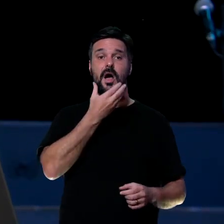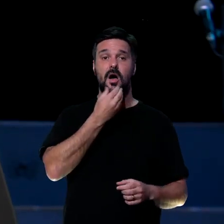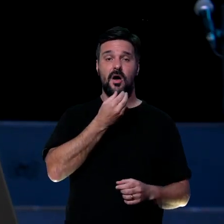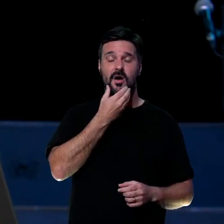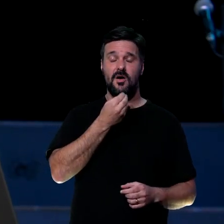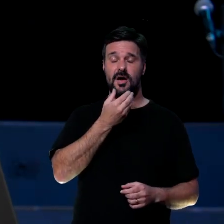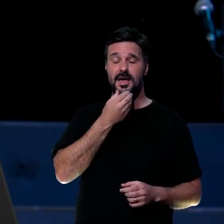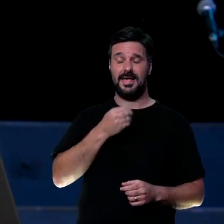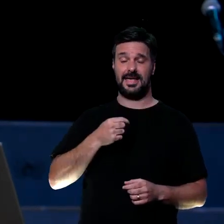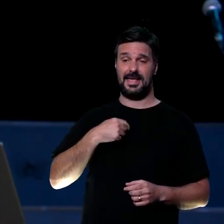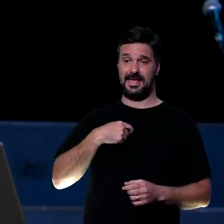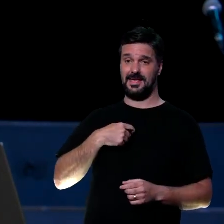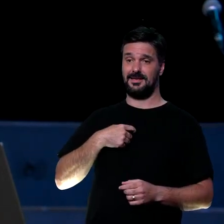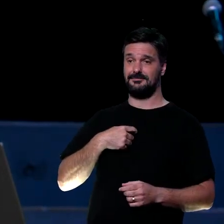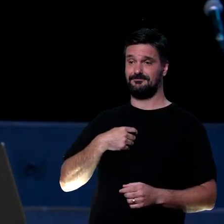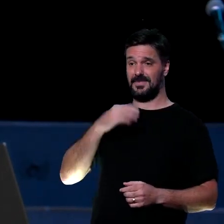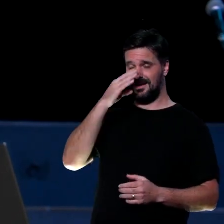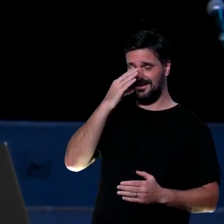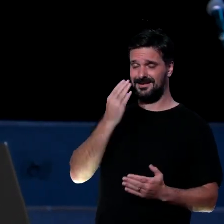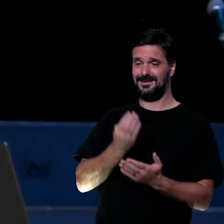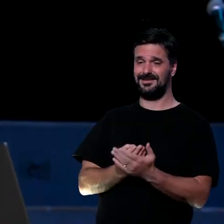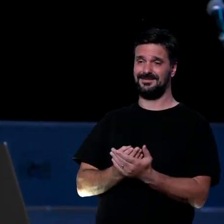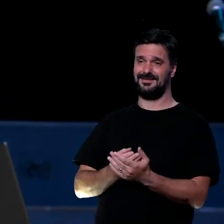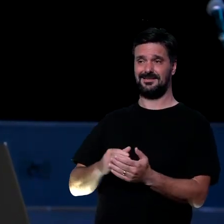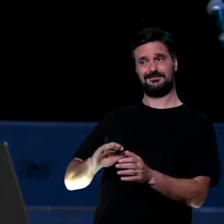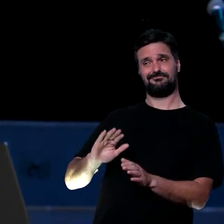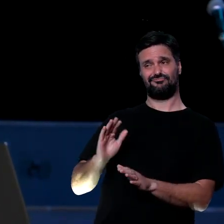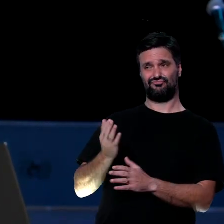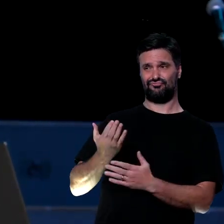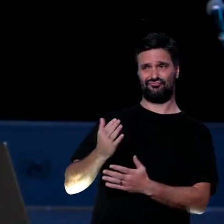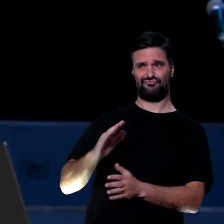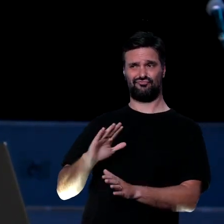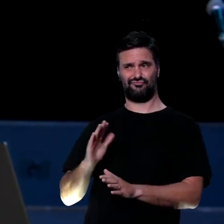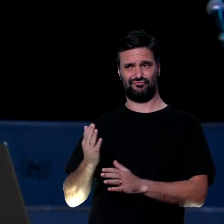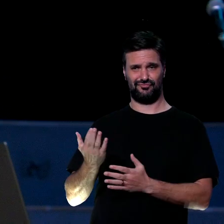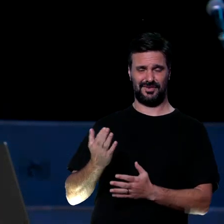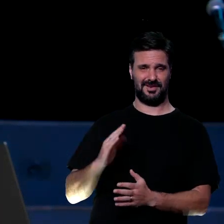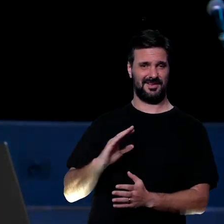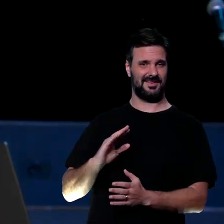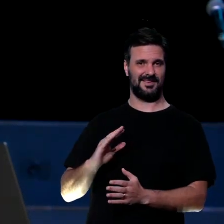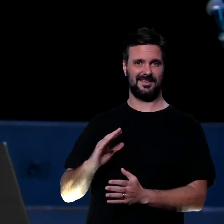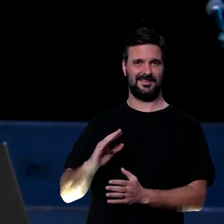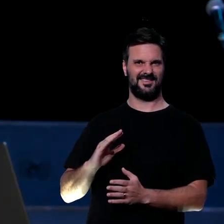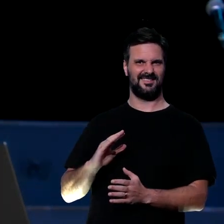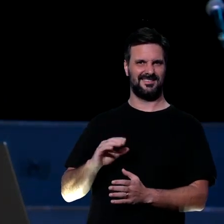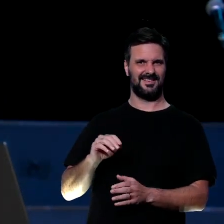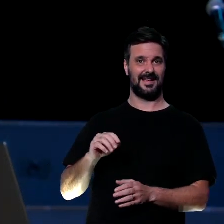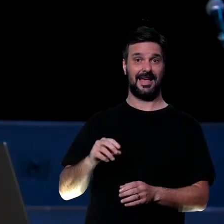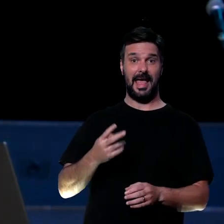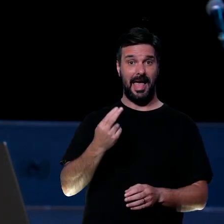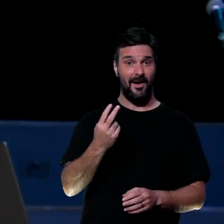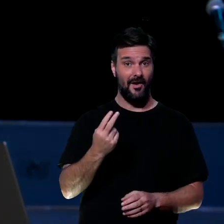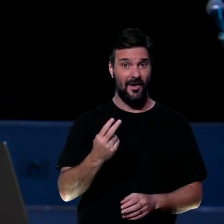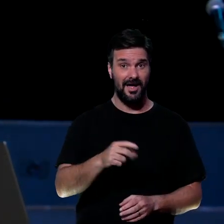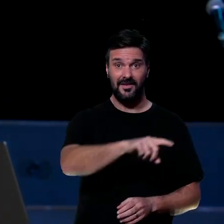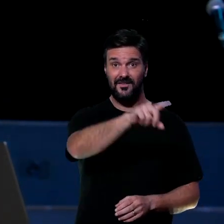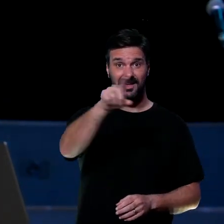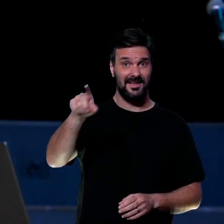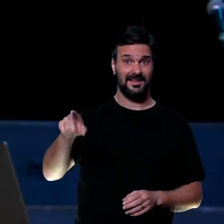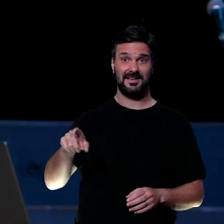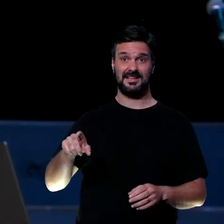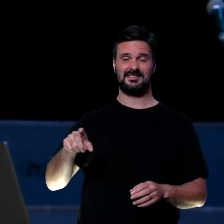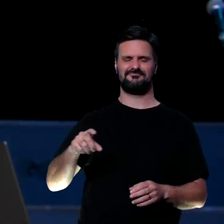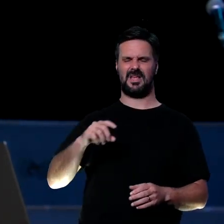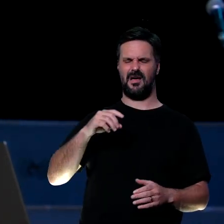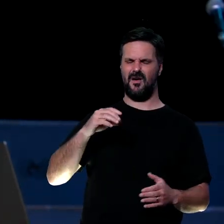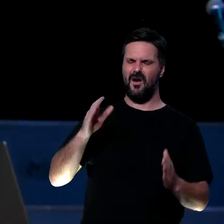acredito, mas quase não acredito, nem tanto assim. Ore assim, se é o seu caso, se você não acredita